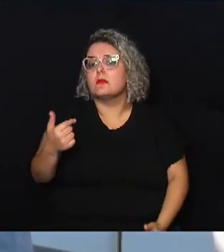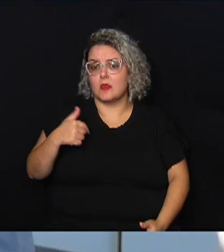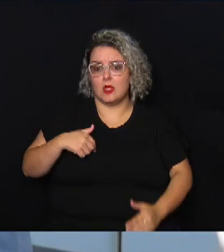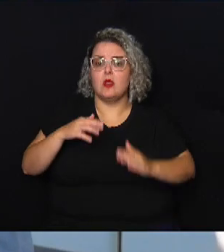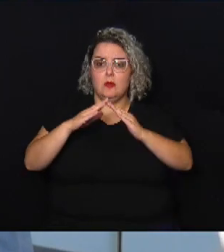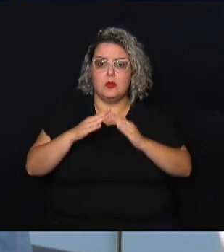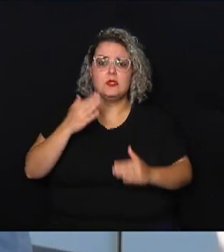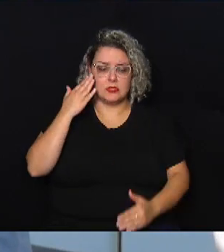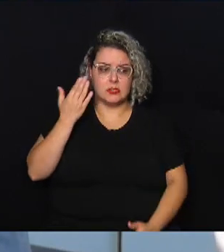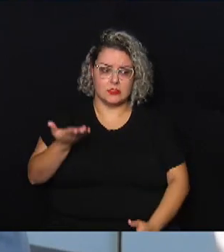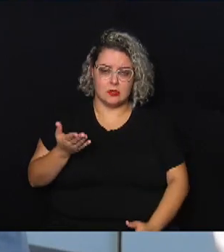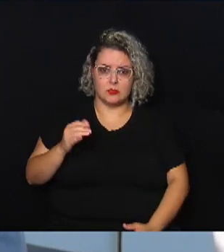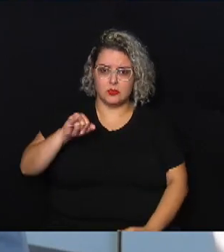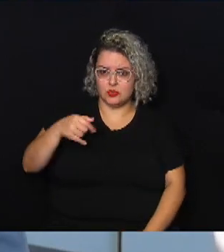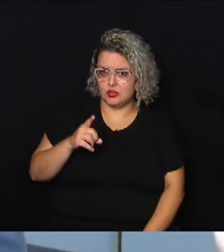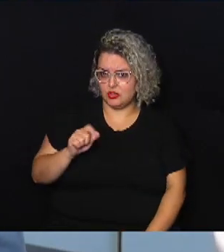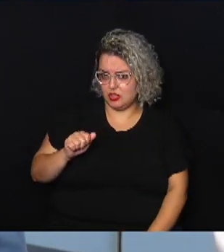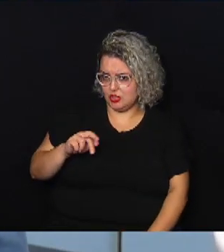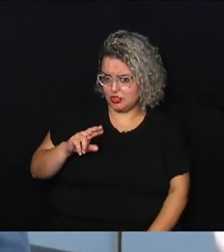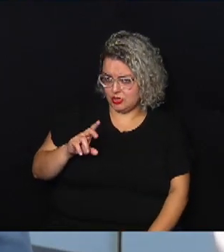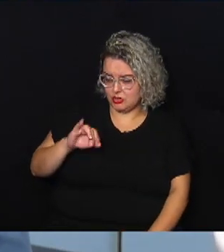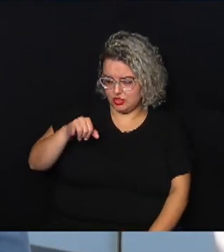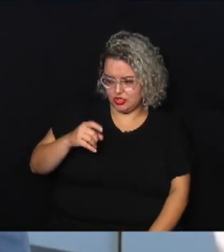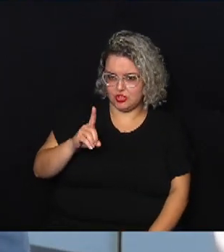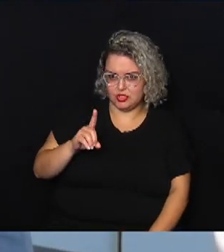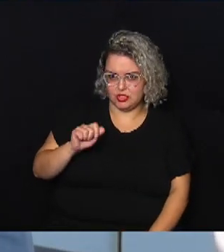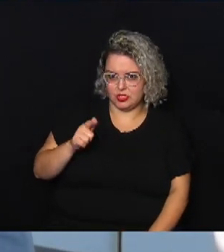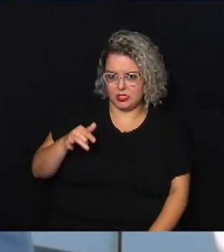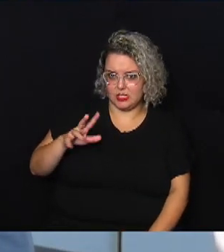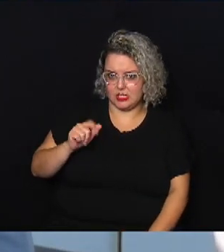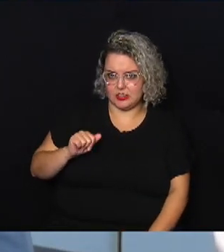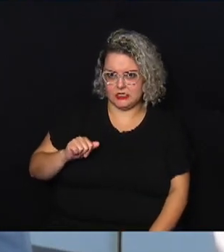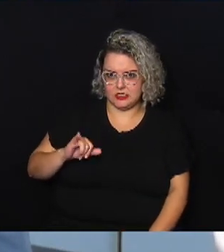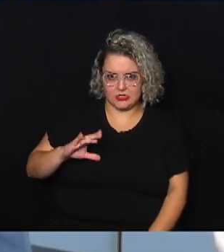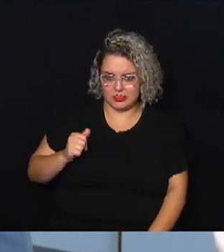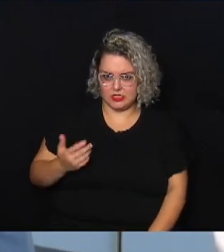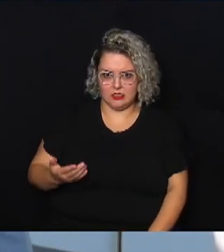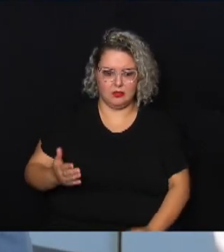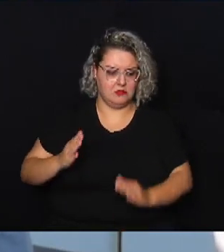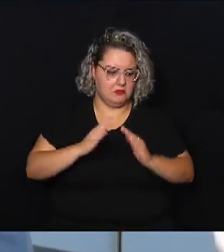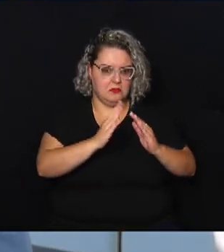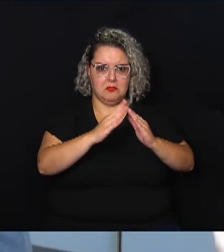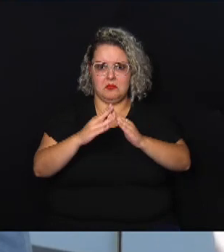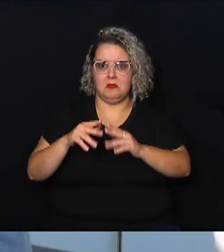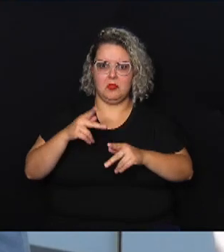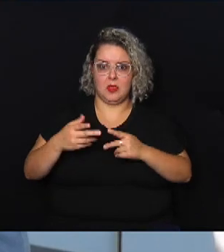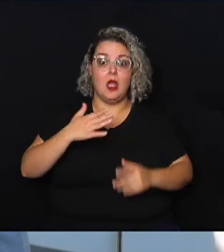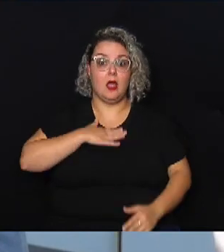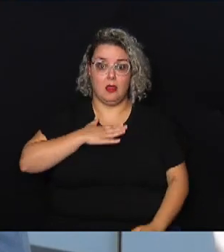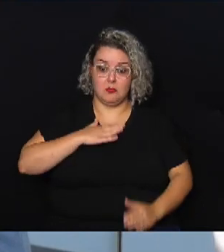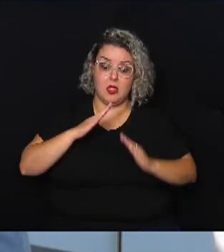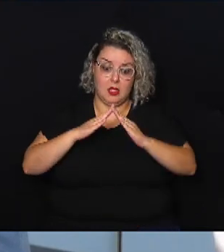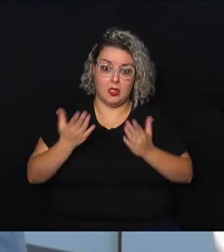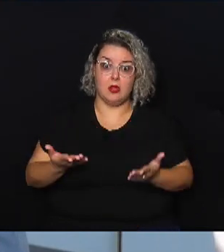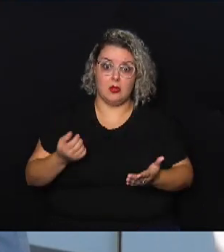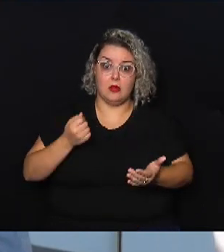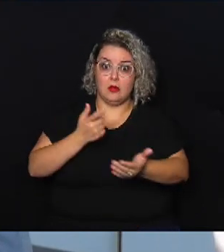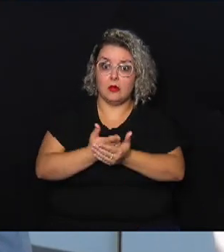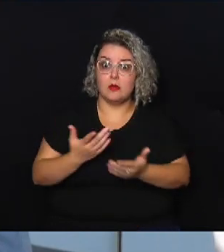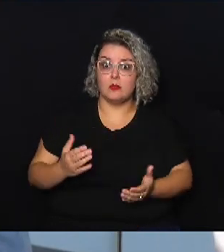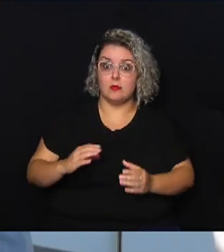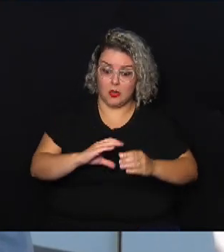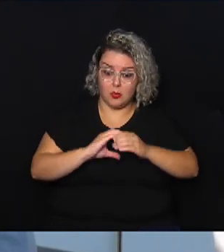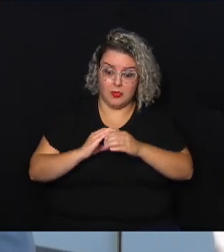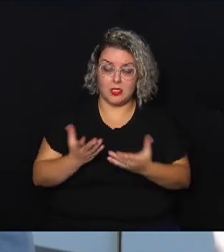sabem eu moro em Jair de Garcia onde nós temos casa de todo jeito nós temos casas populares a minha casa inclusive foi comprei numa cooperativa